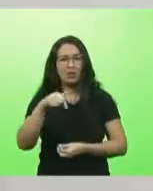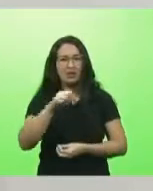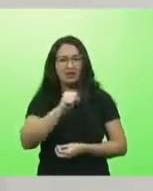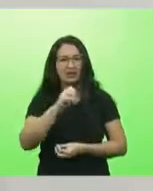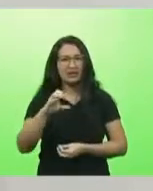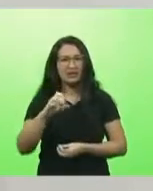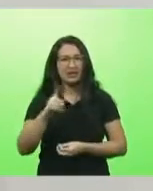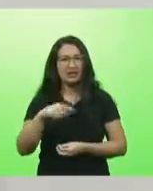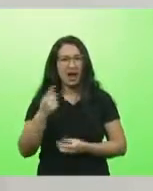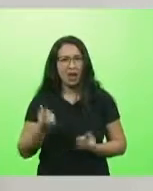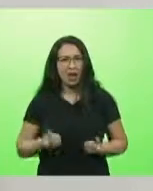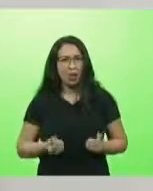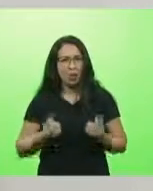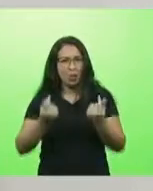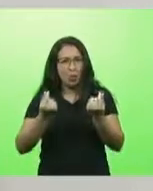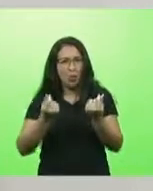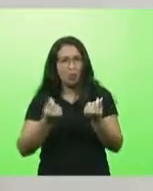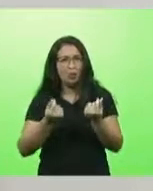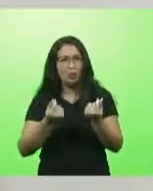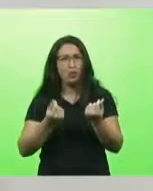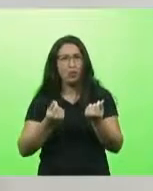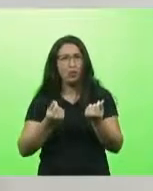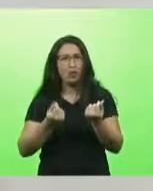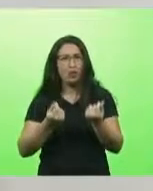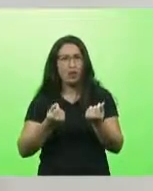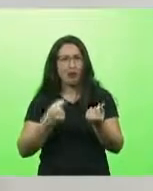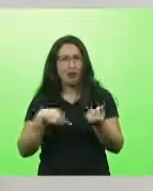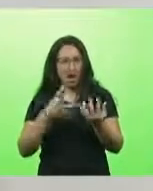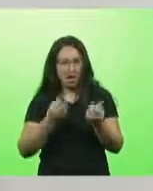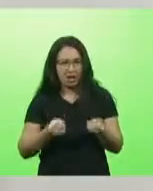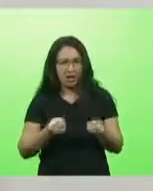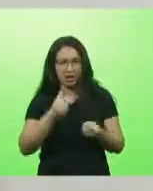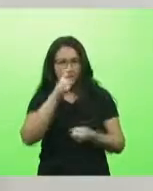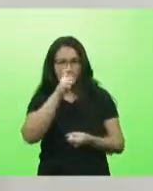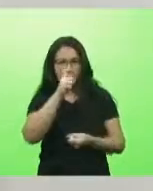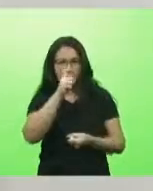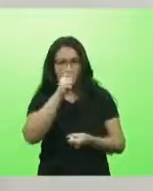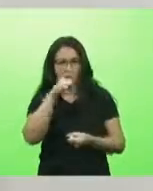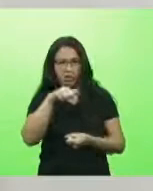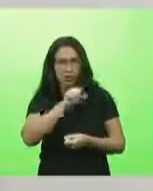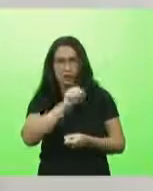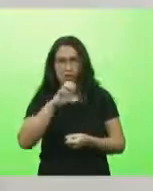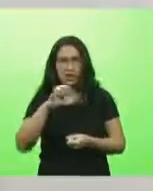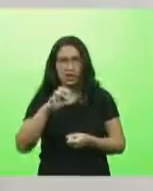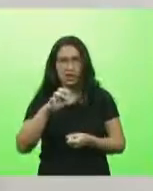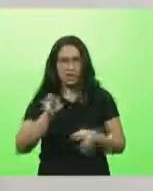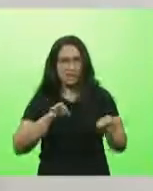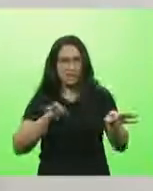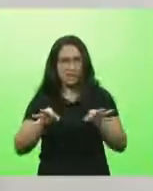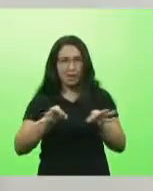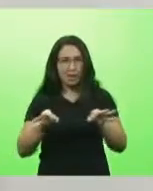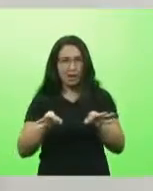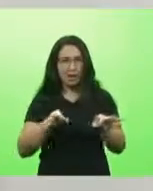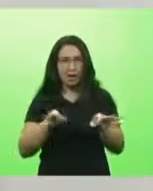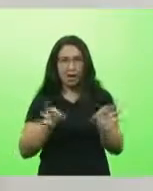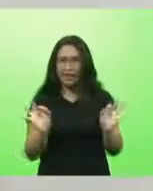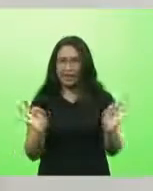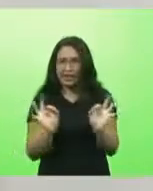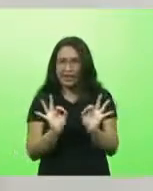e ter que aceitar que a rede hospitalar catarinense não foi preparada para receber